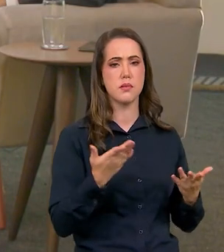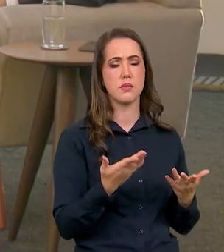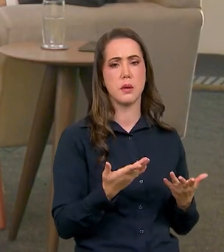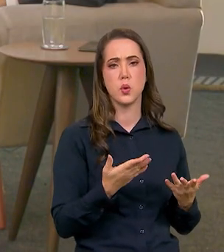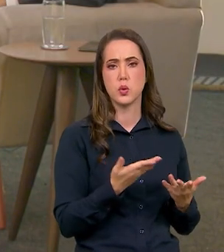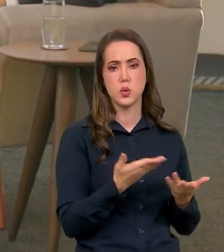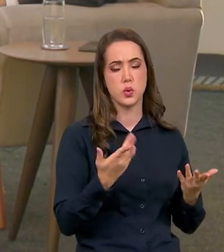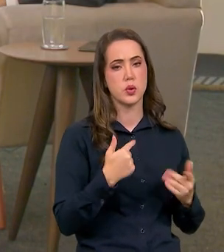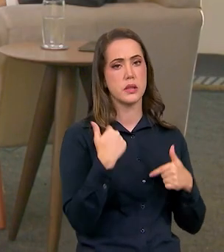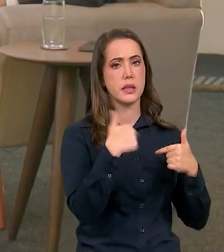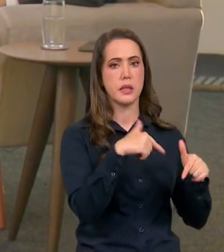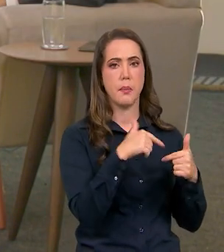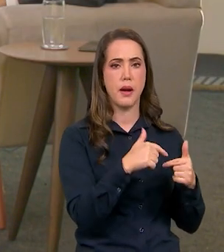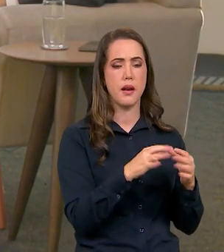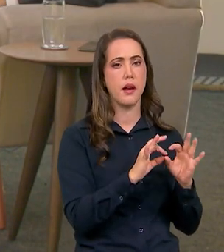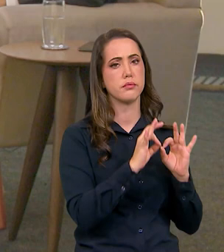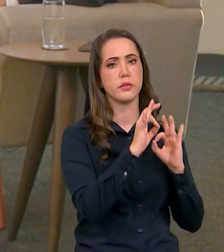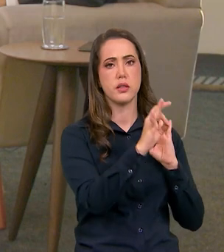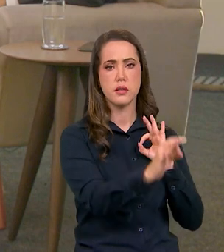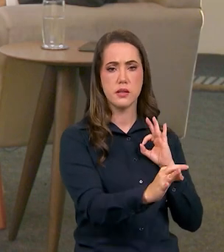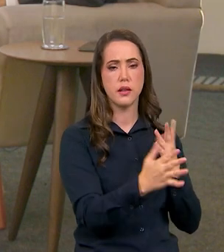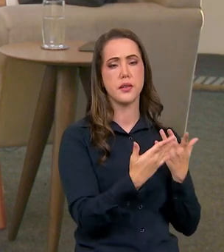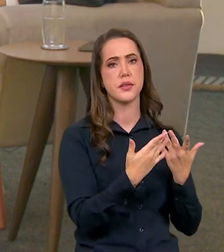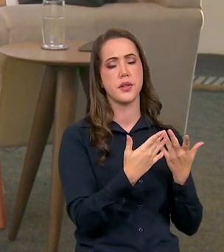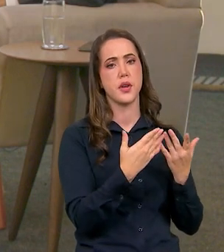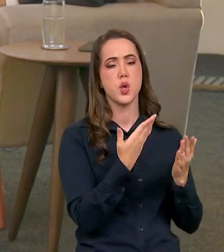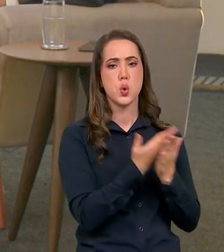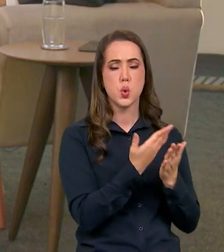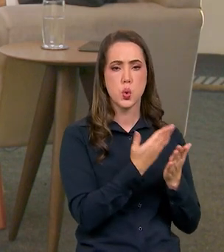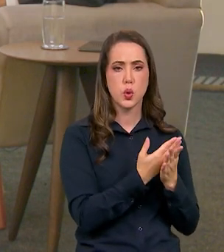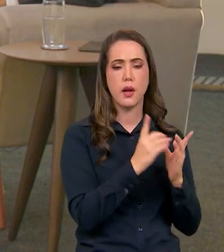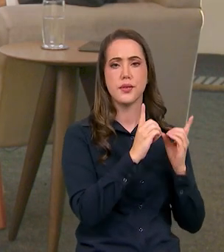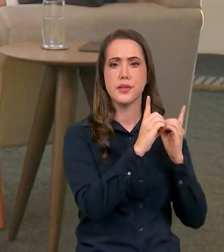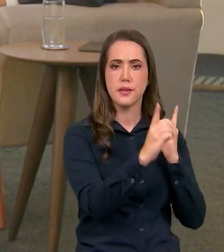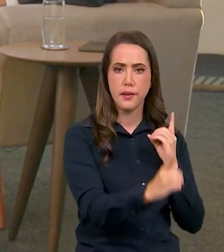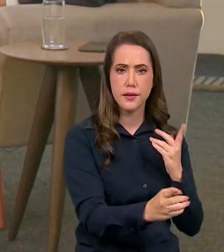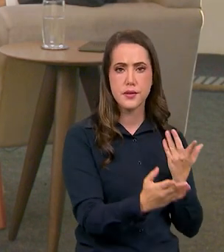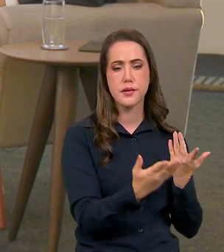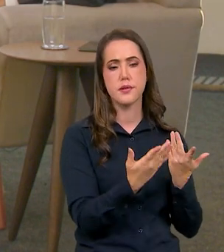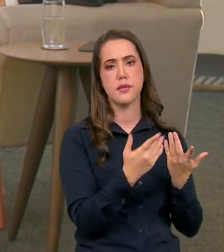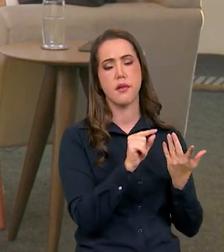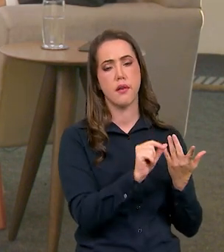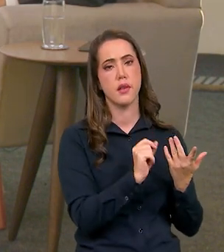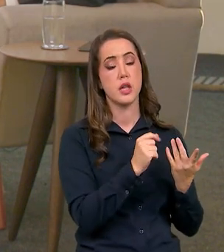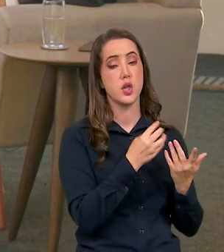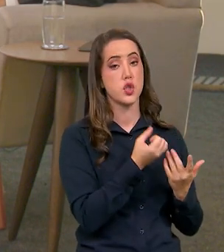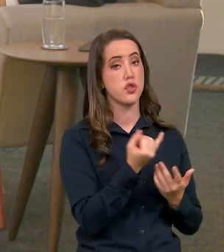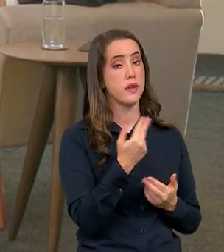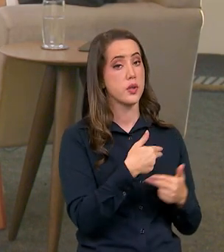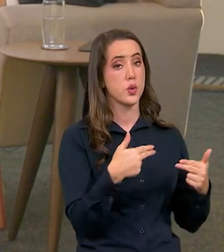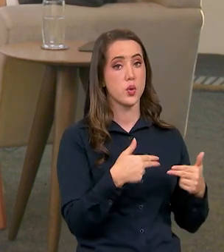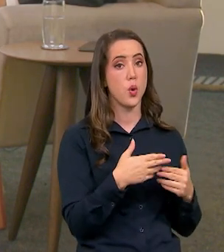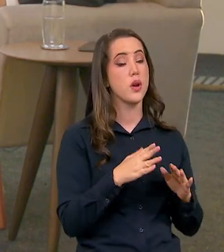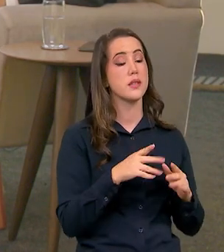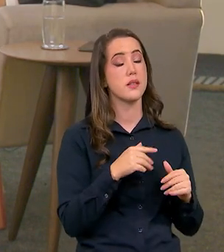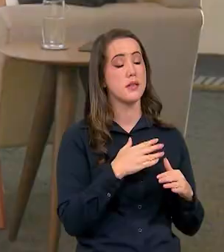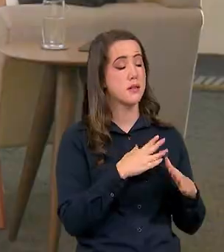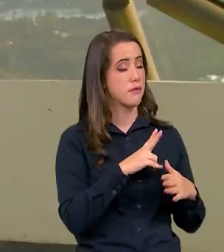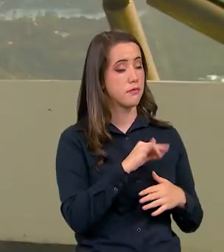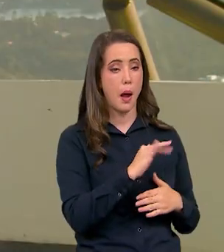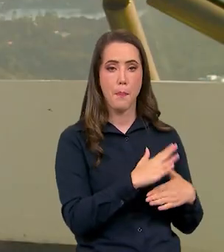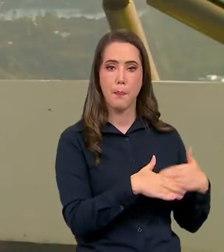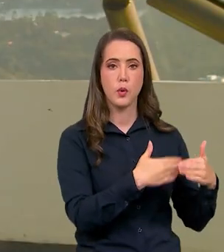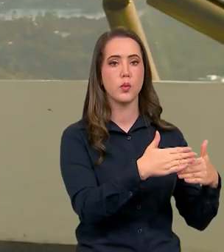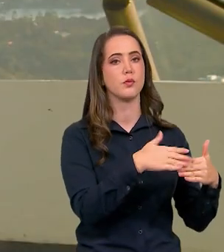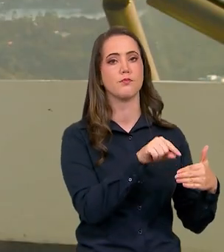situações né o trabalho remoto estudo remoto e muita coisa veio para ficar e não tem como voltar atrás